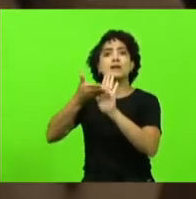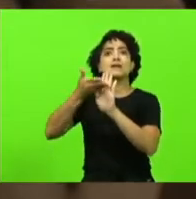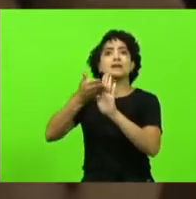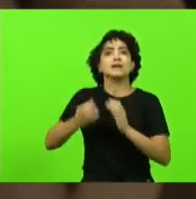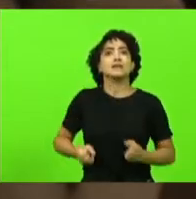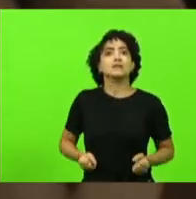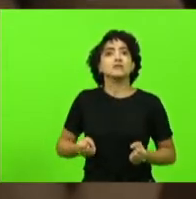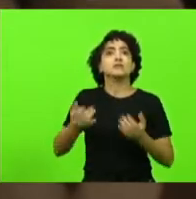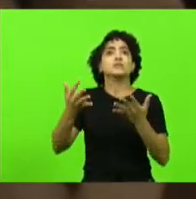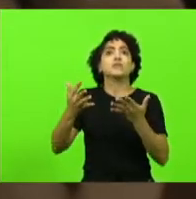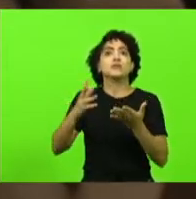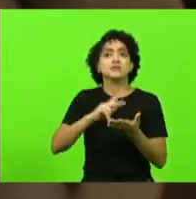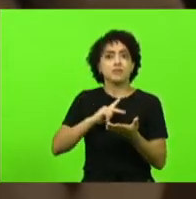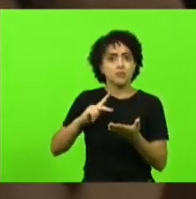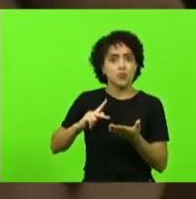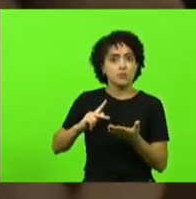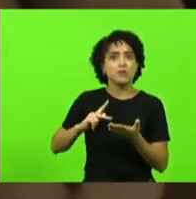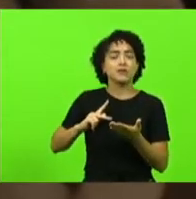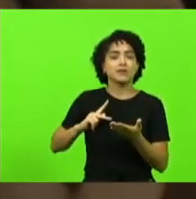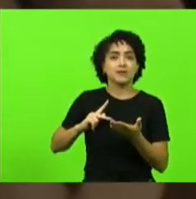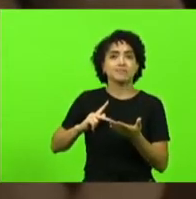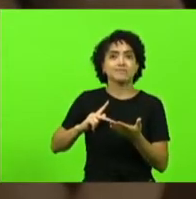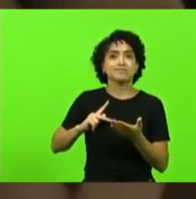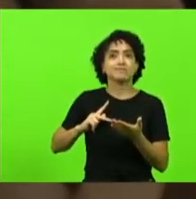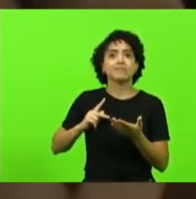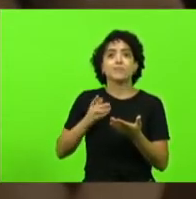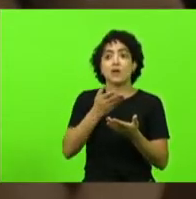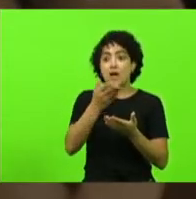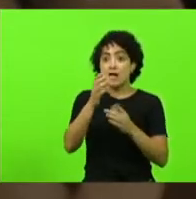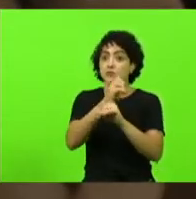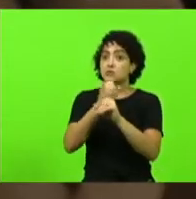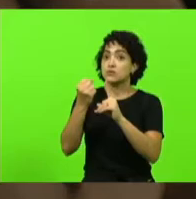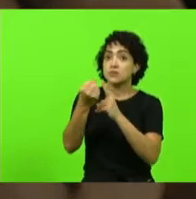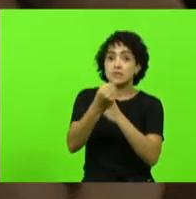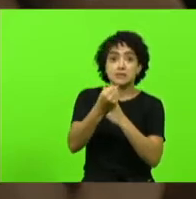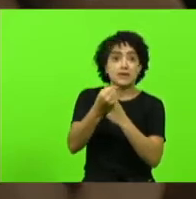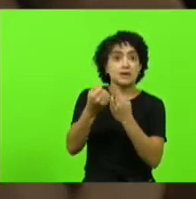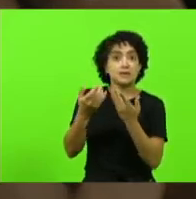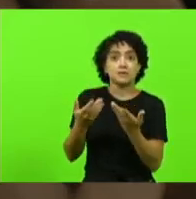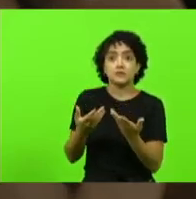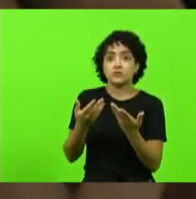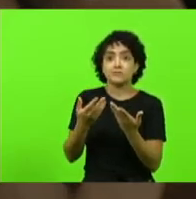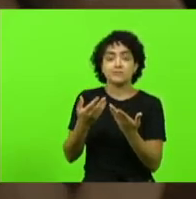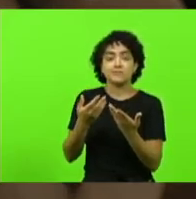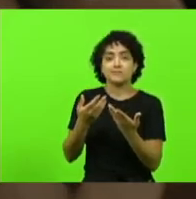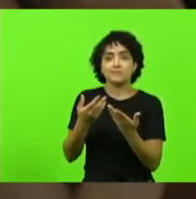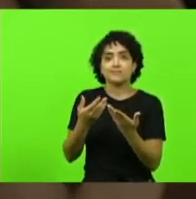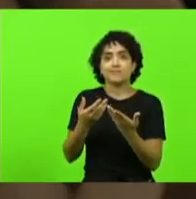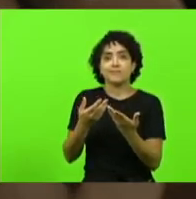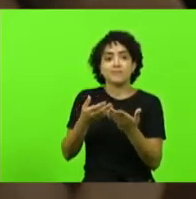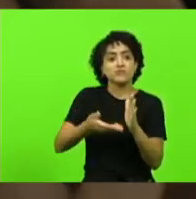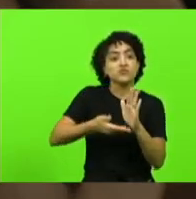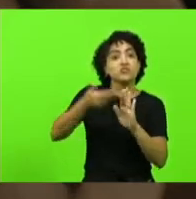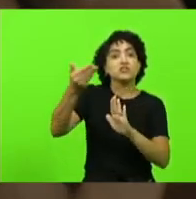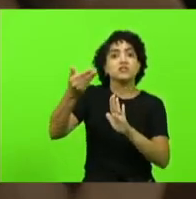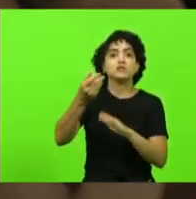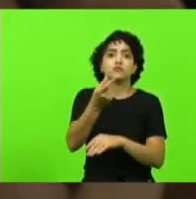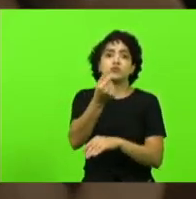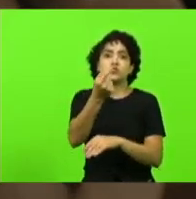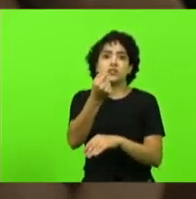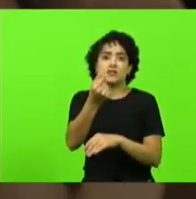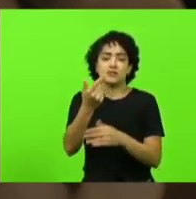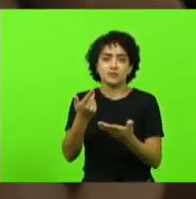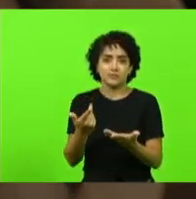nós estamos mandando uma conta para a sociedade e tirando dinheiro da sociedade do bolso do catarinense